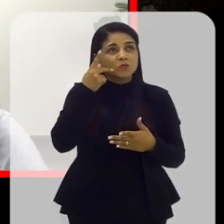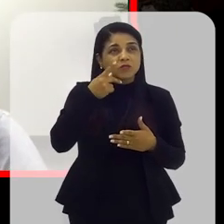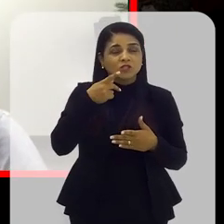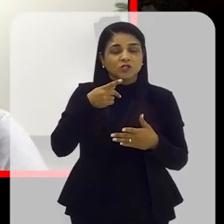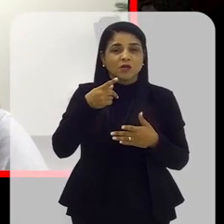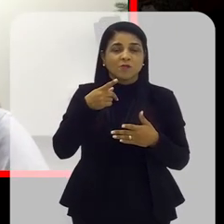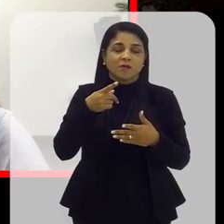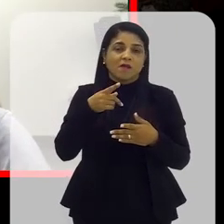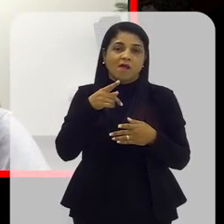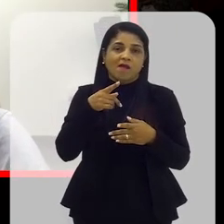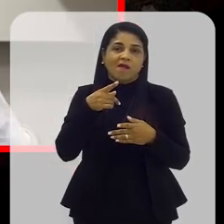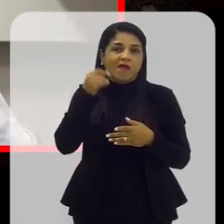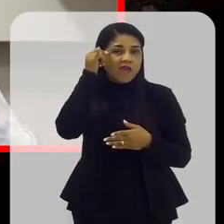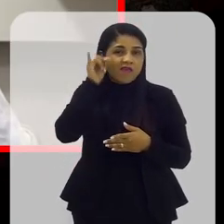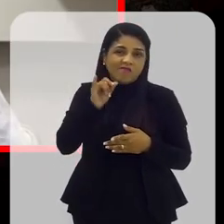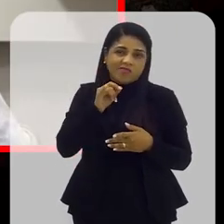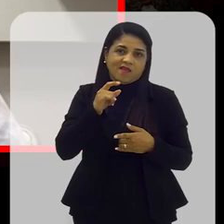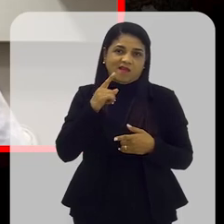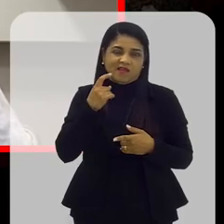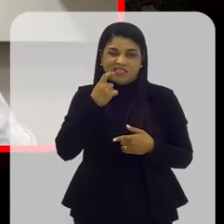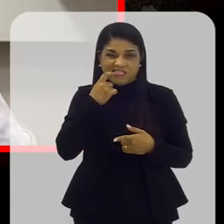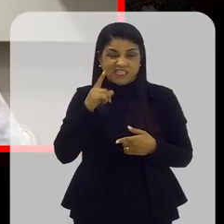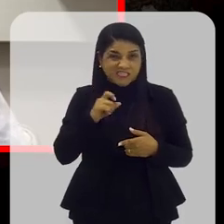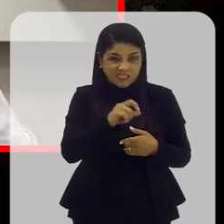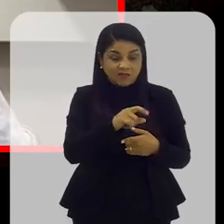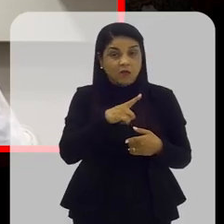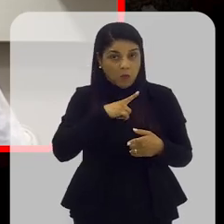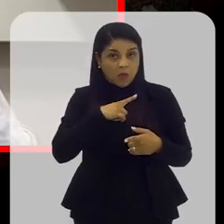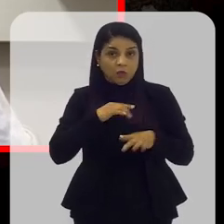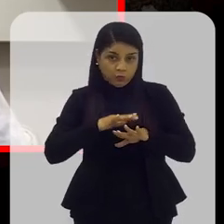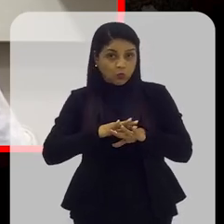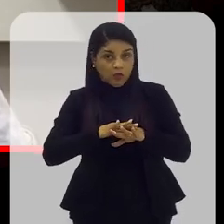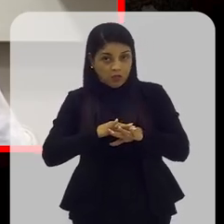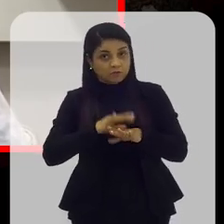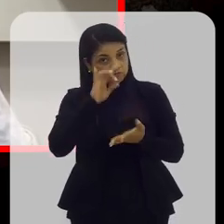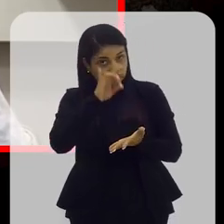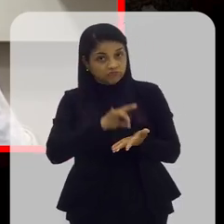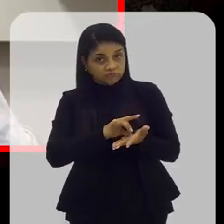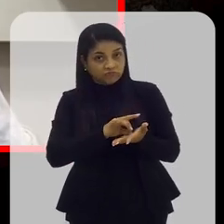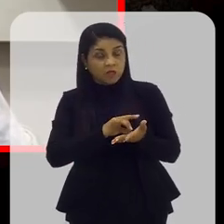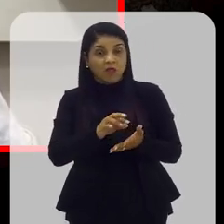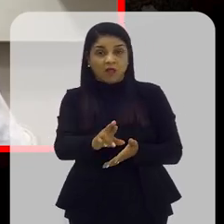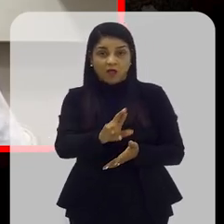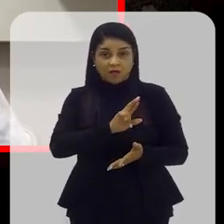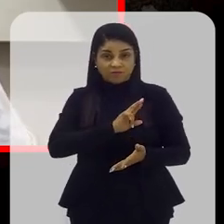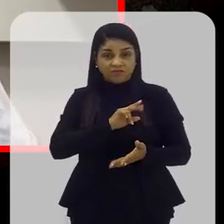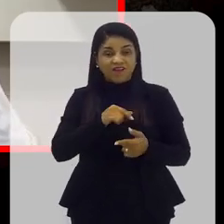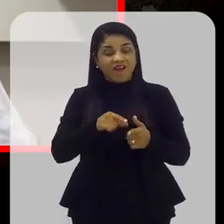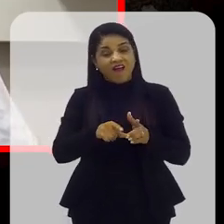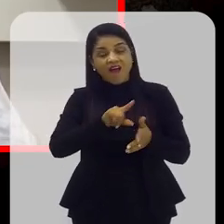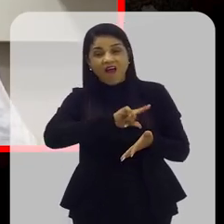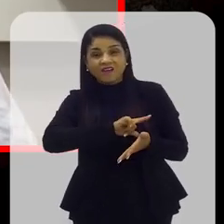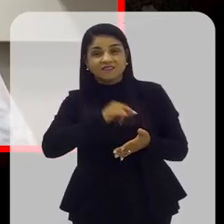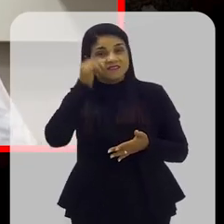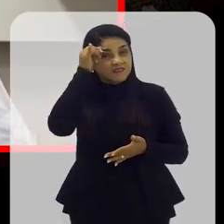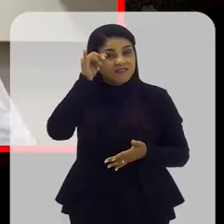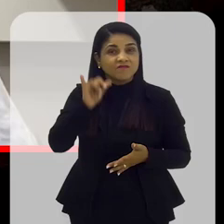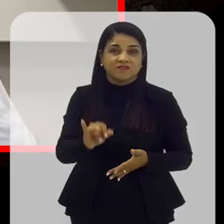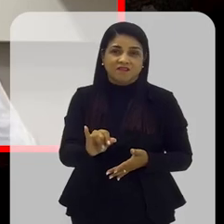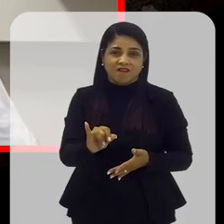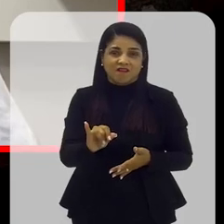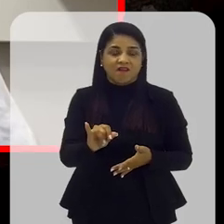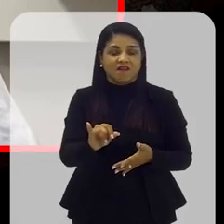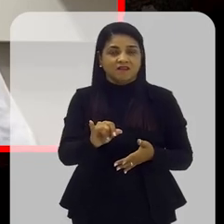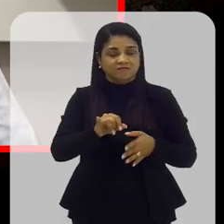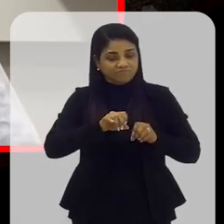uma doença que a gente consegue melhores resultados se a gente agir lá na prevenção, lá atrás, antes